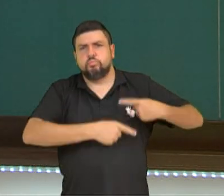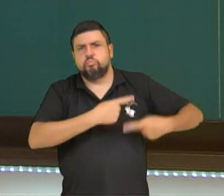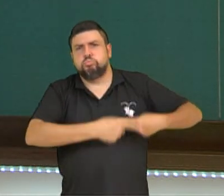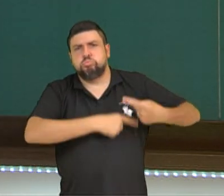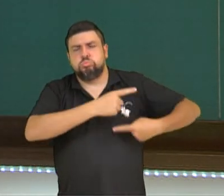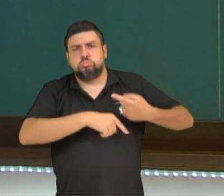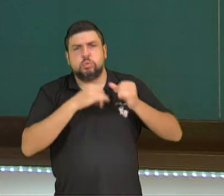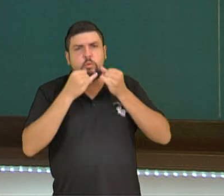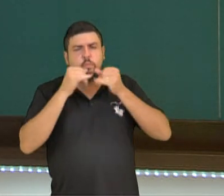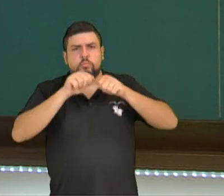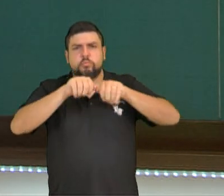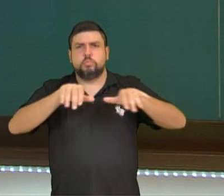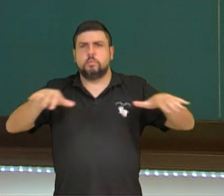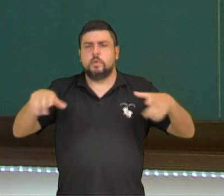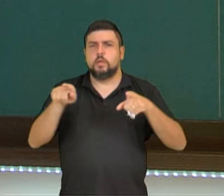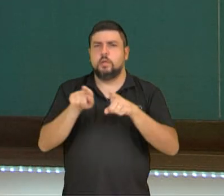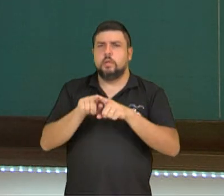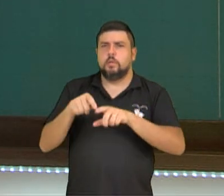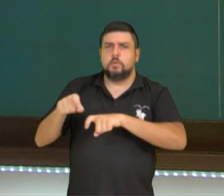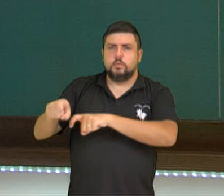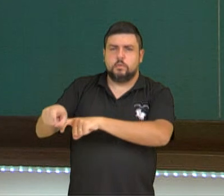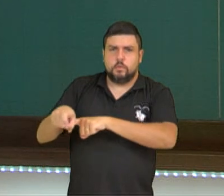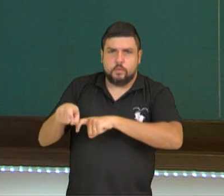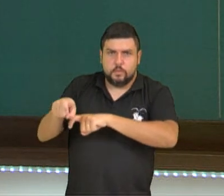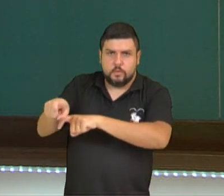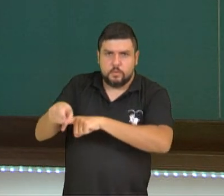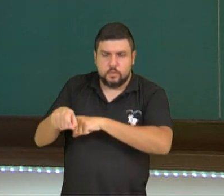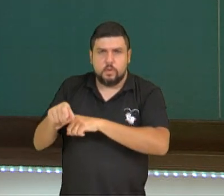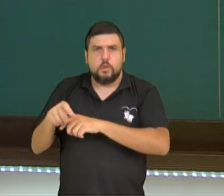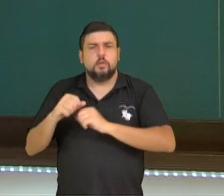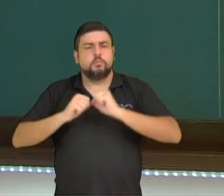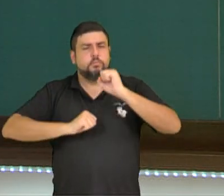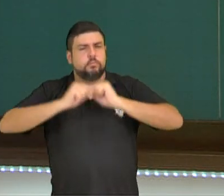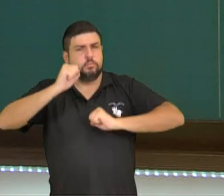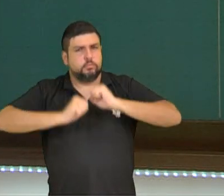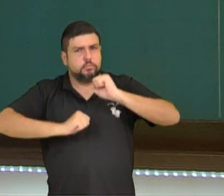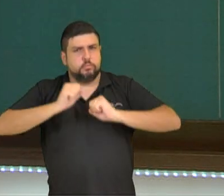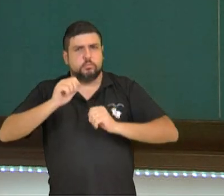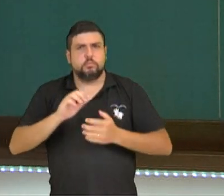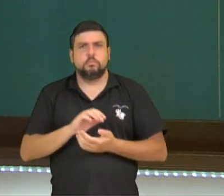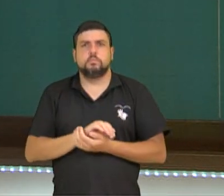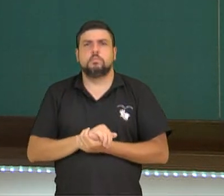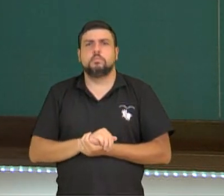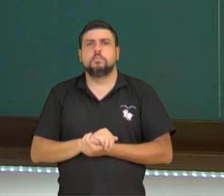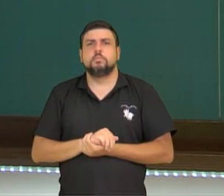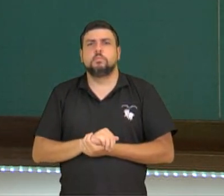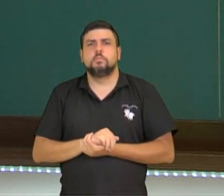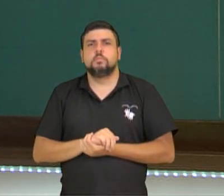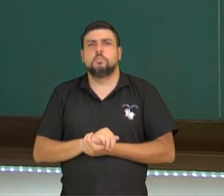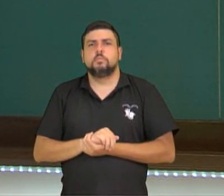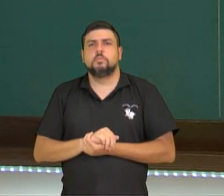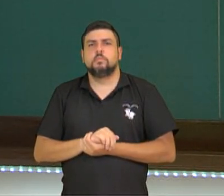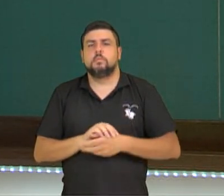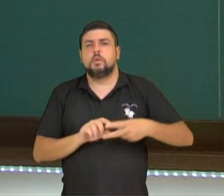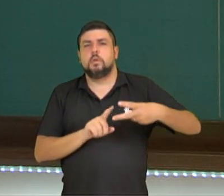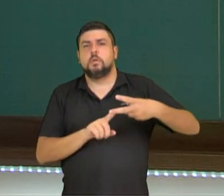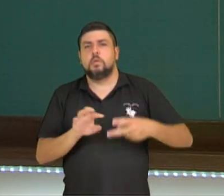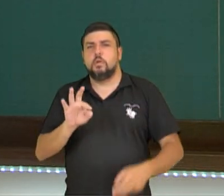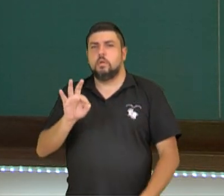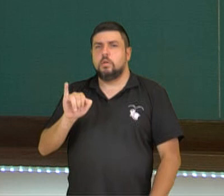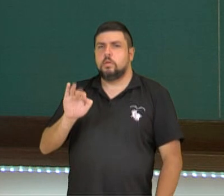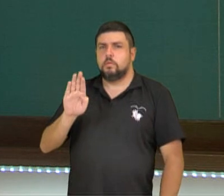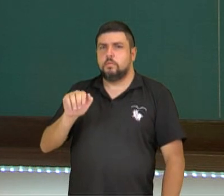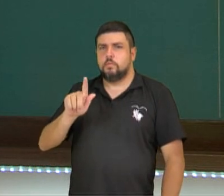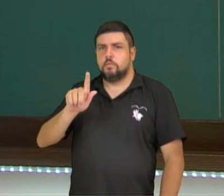outras atividades agropecuária e a indústria. A bacia hidrográfica do Tibagi, nós vamos ter ali